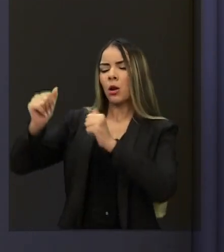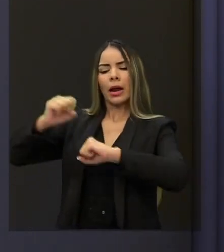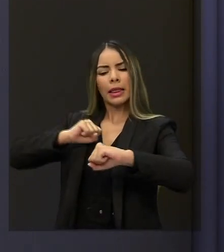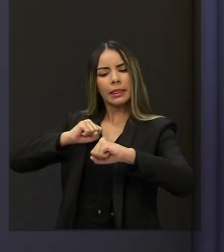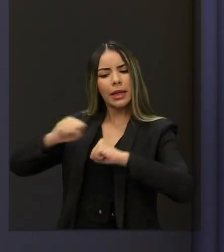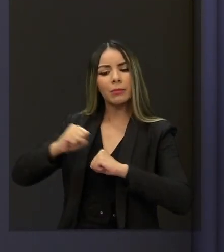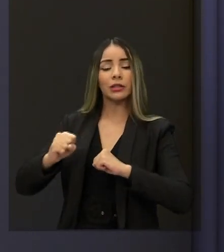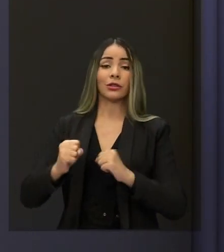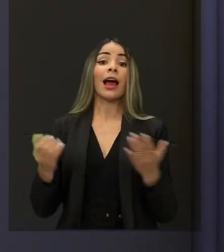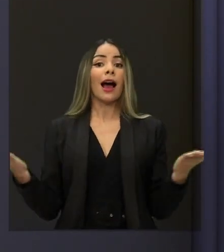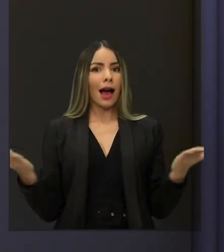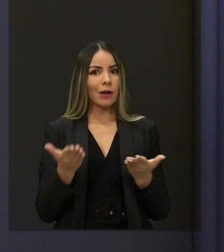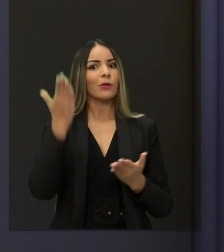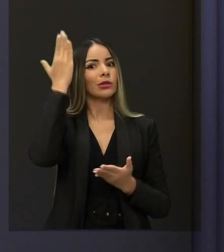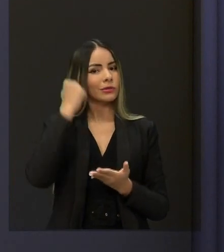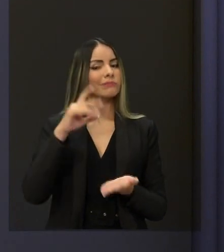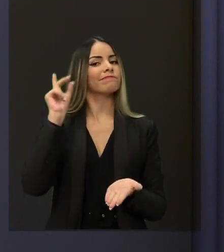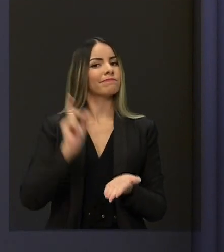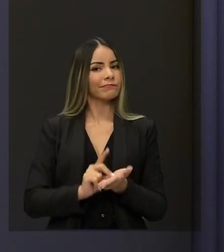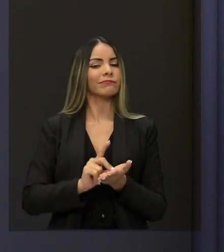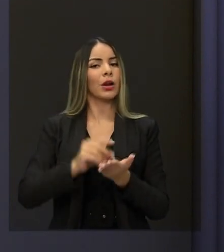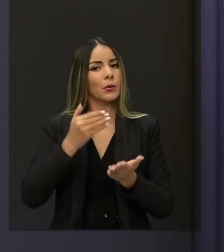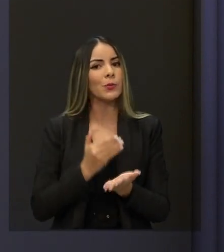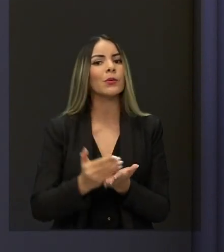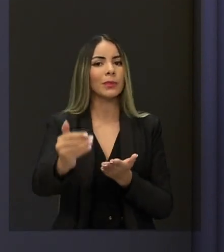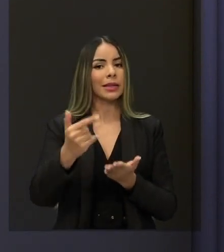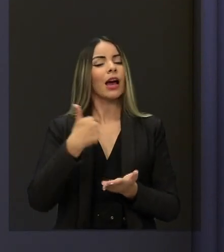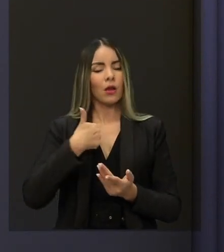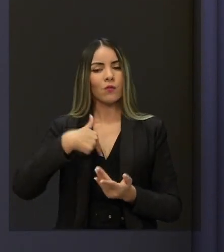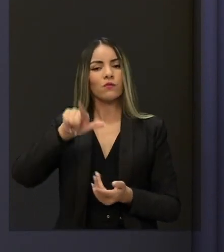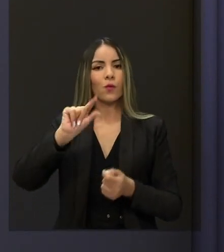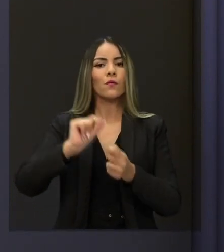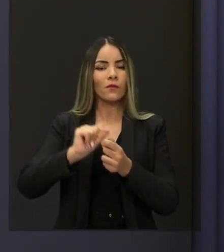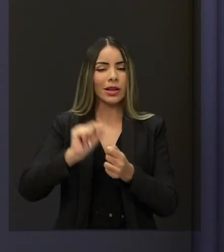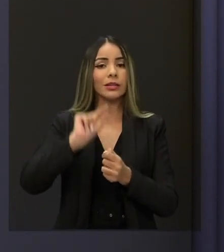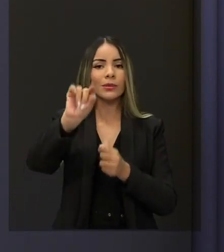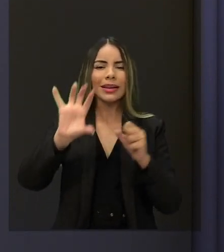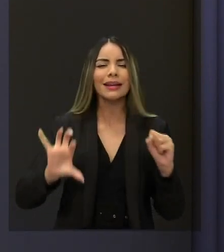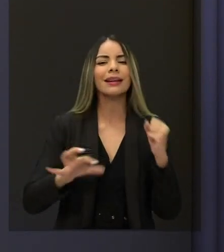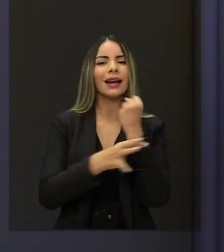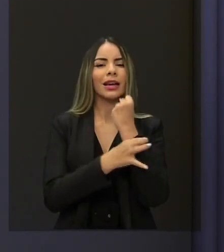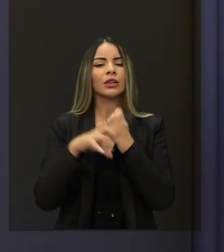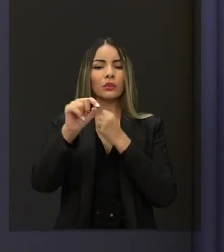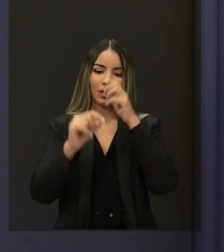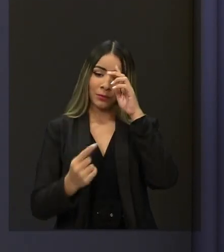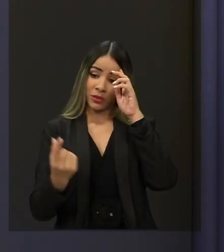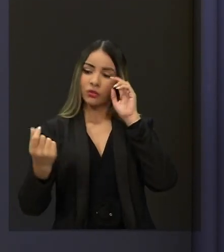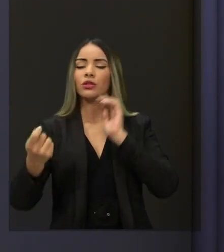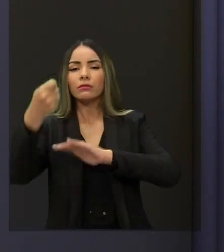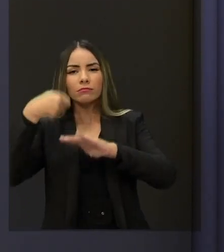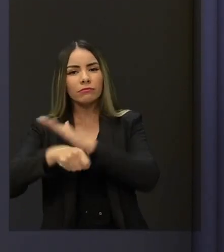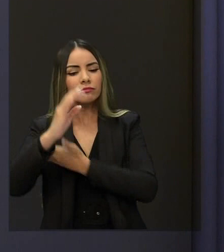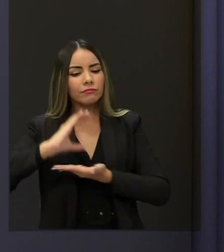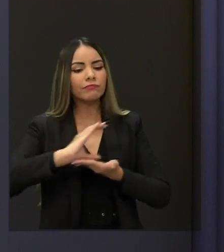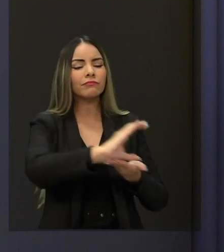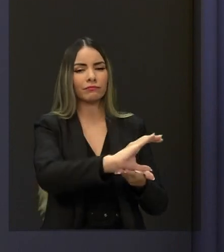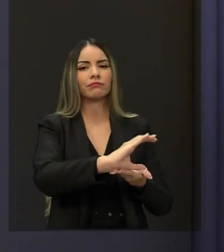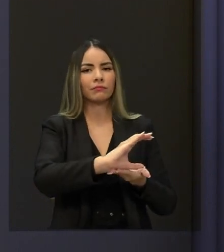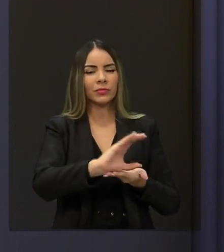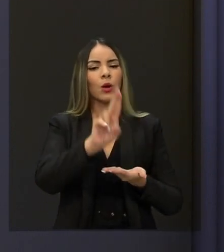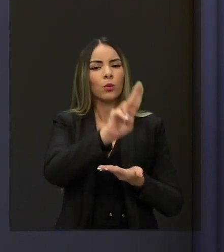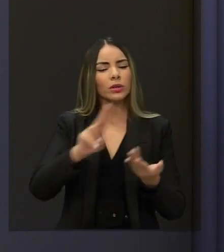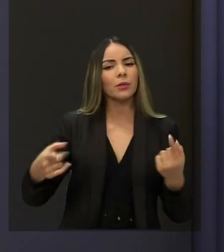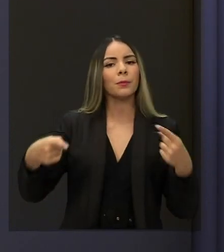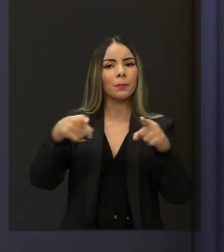que agora é a hora de fazer a execução. E é isso que eu vou fazer. Garantir que o investimento seja realizado através de uma